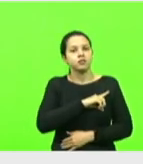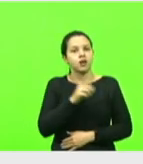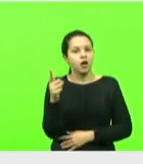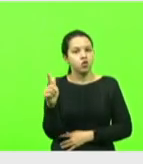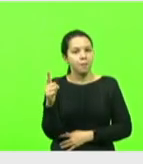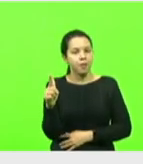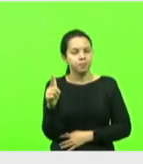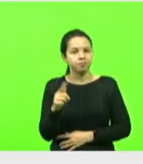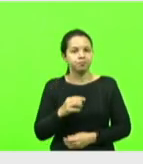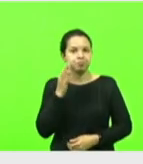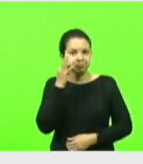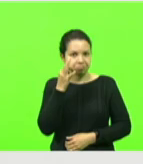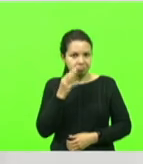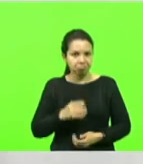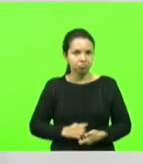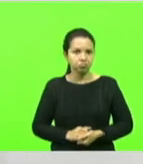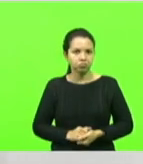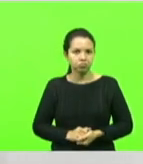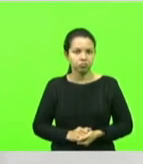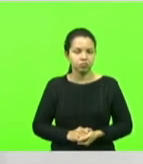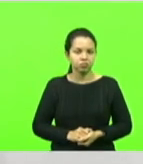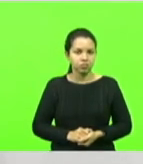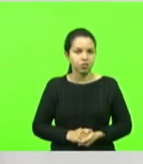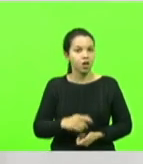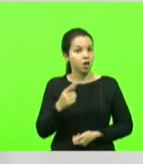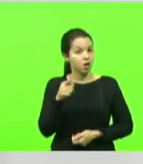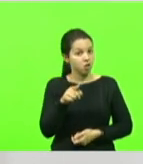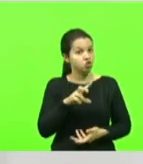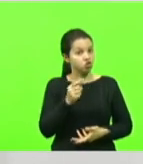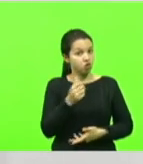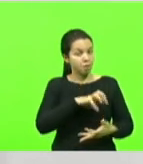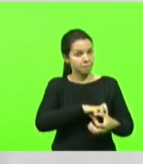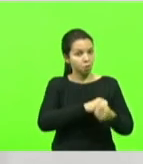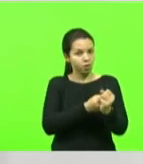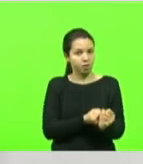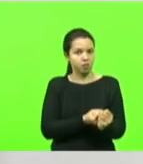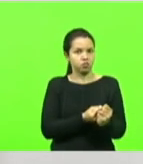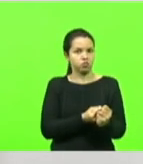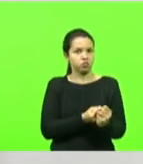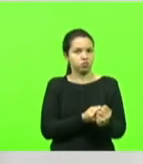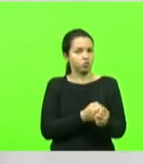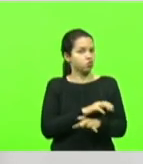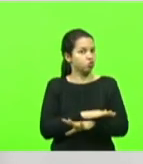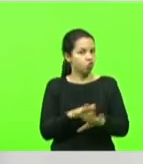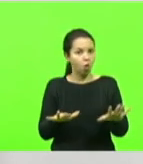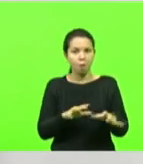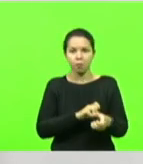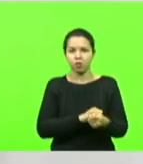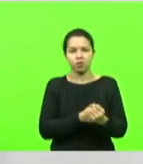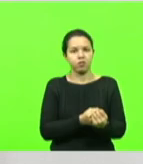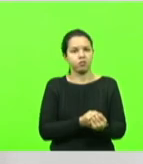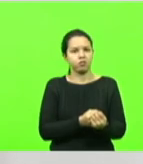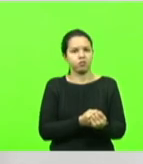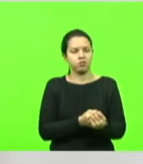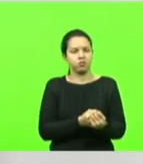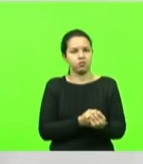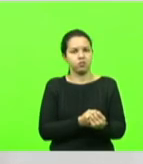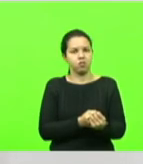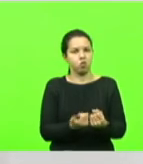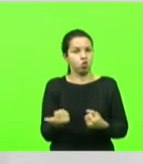,2 milhões. Esse é o dinheiro que está bloqueado. Só isso. Só isso está bloqueado. E não tem dono ainda.